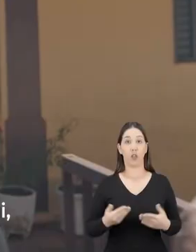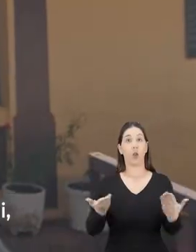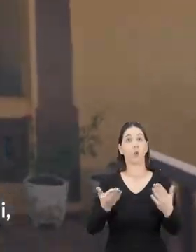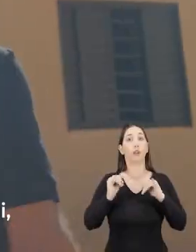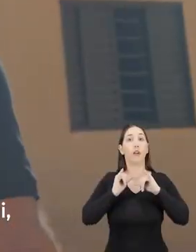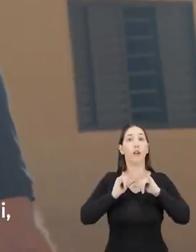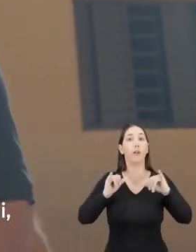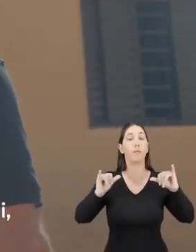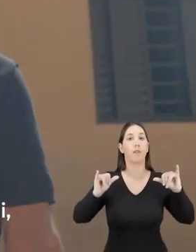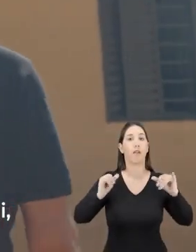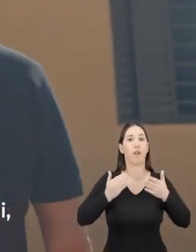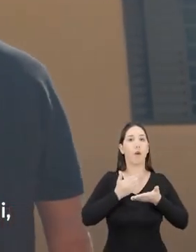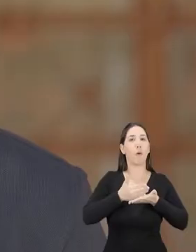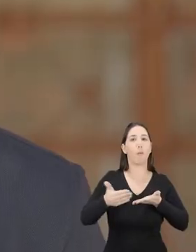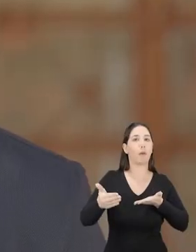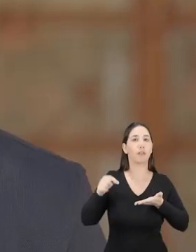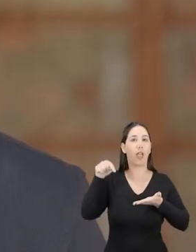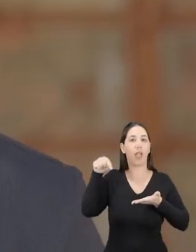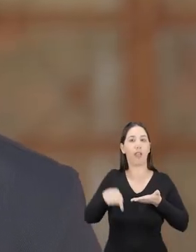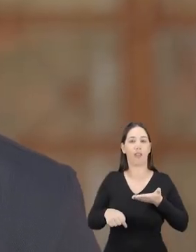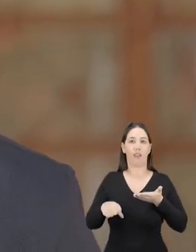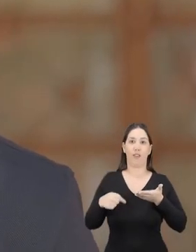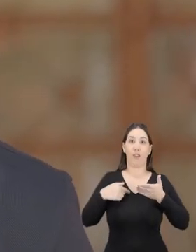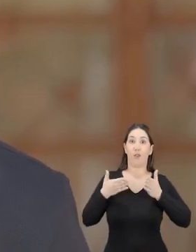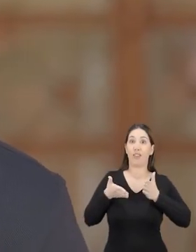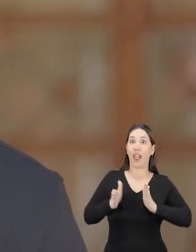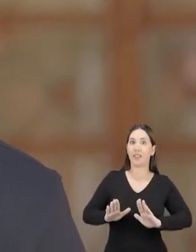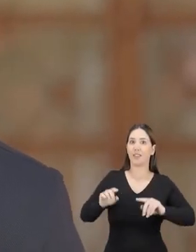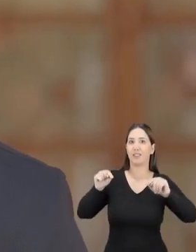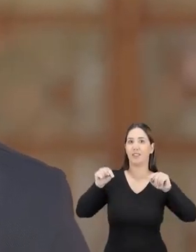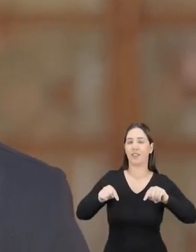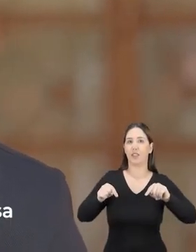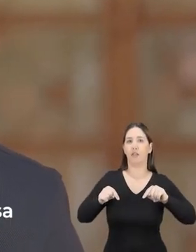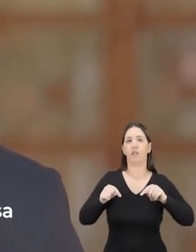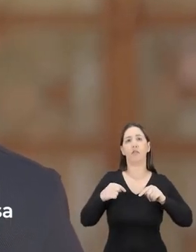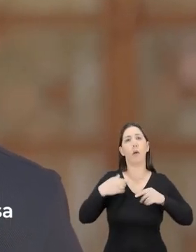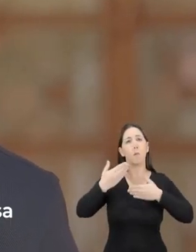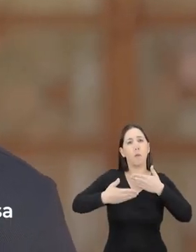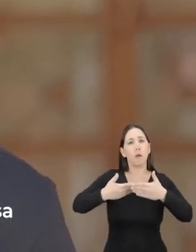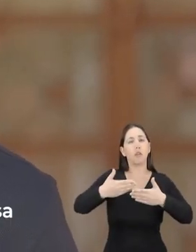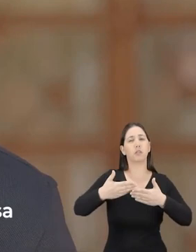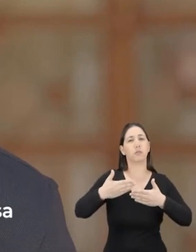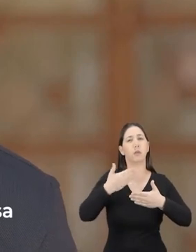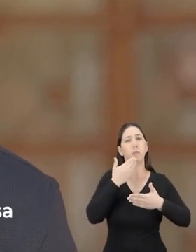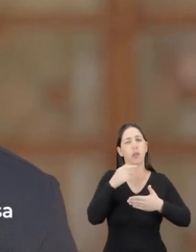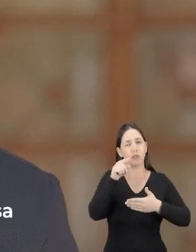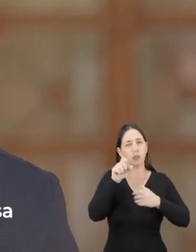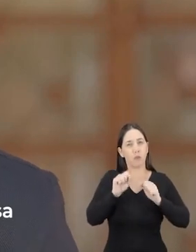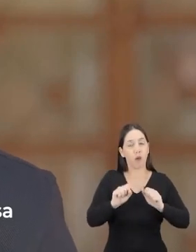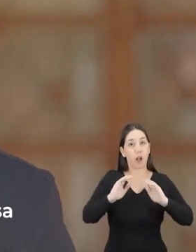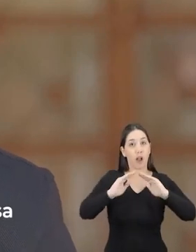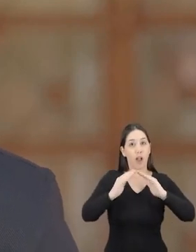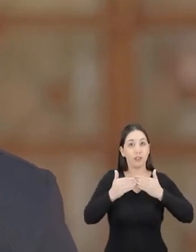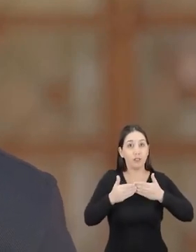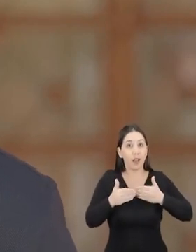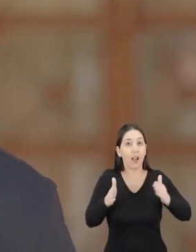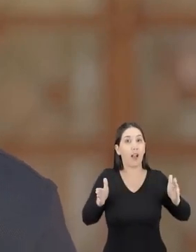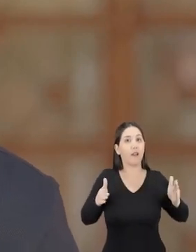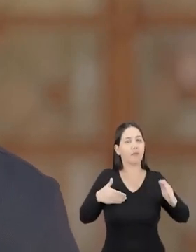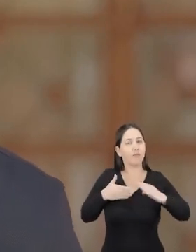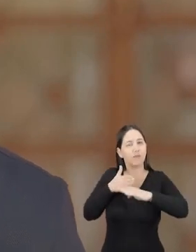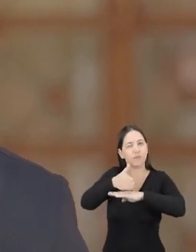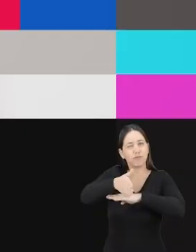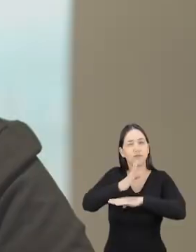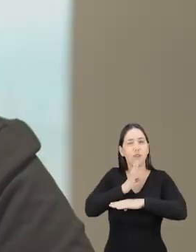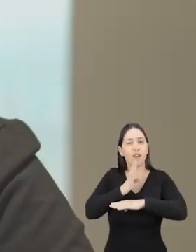Hoje eu estou começando a minha campanha aqui onde eu nasci. Nas próximas semanas eu vou pedir para você abrir as portas da sua casa para que